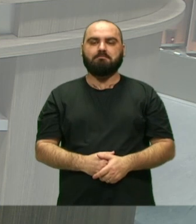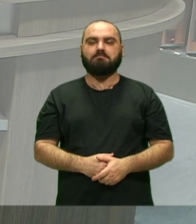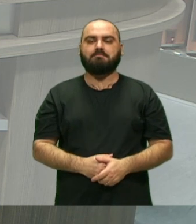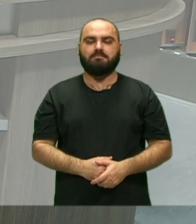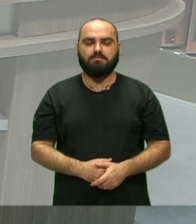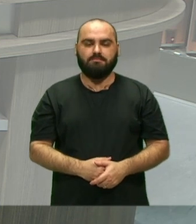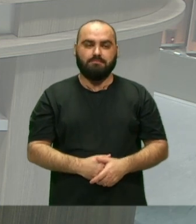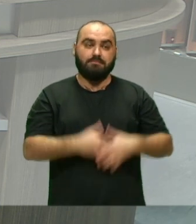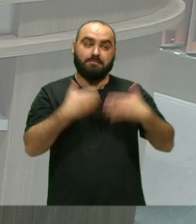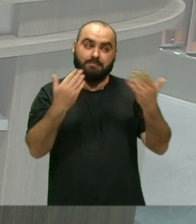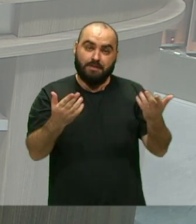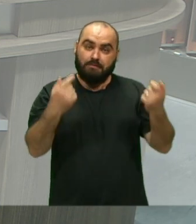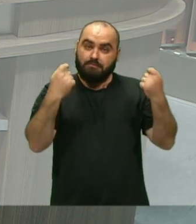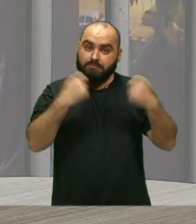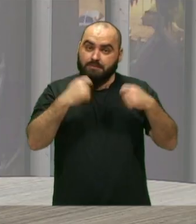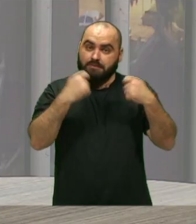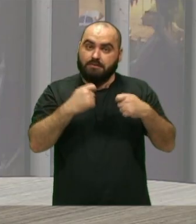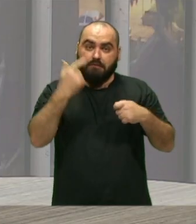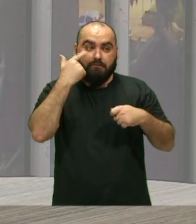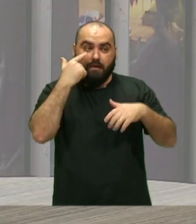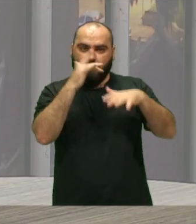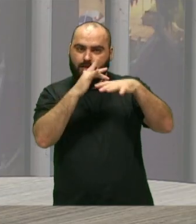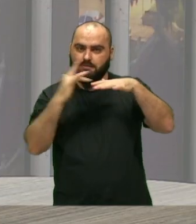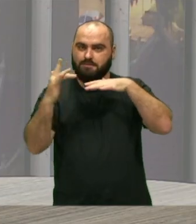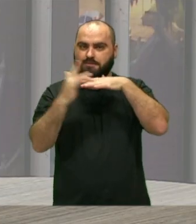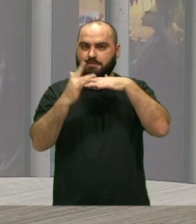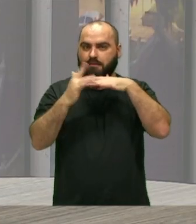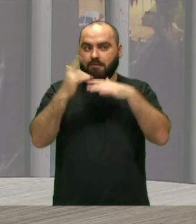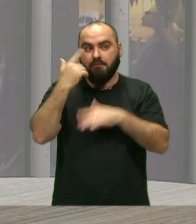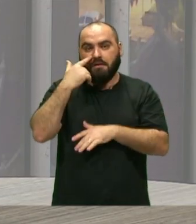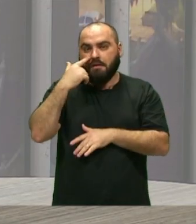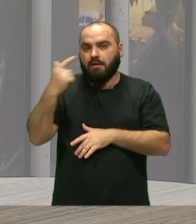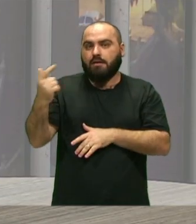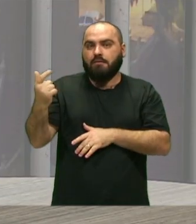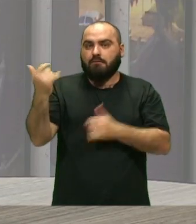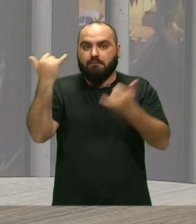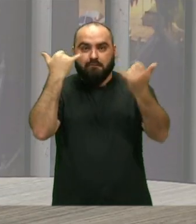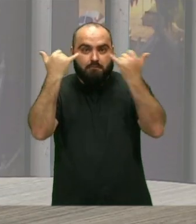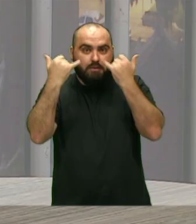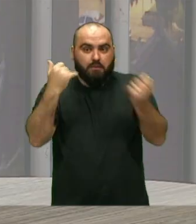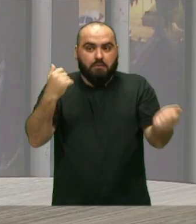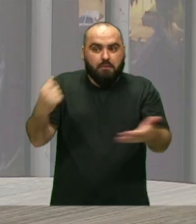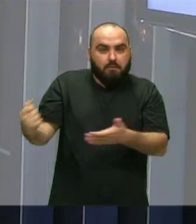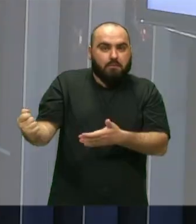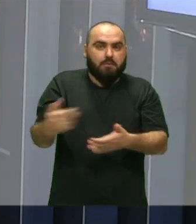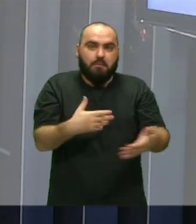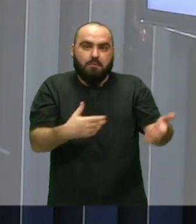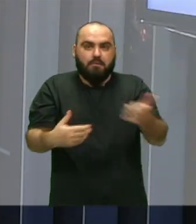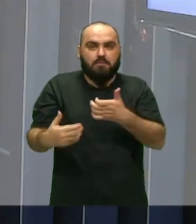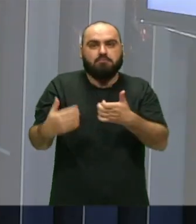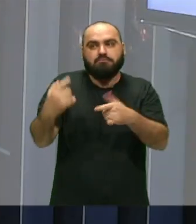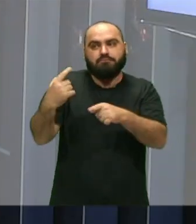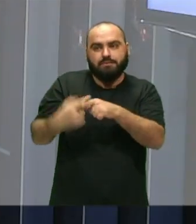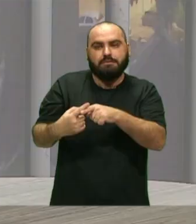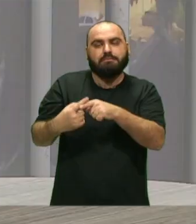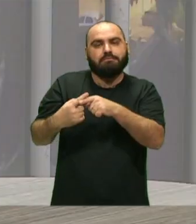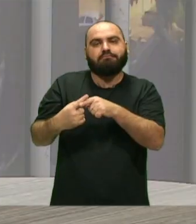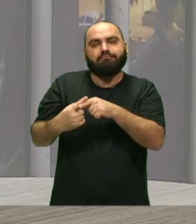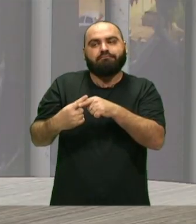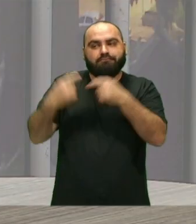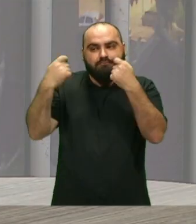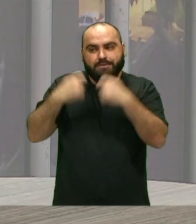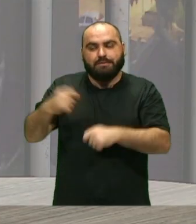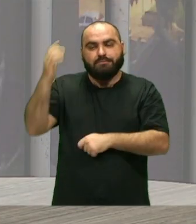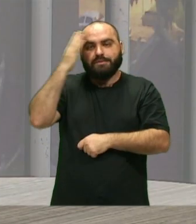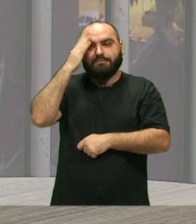Então aí tem que seguir As nossas redes sociais Para se atualizar Porque a gente ainda Está dependendo Da previsão E de